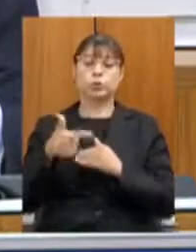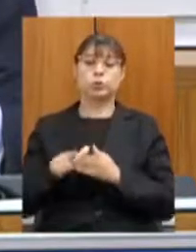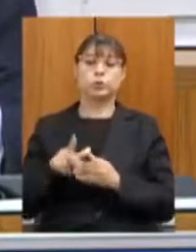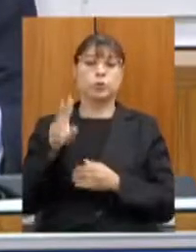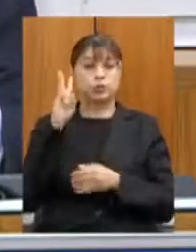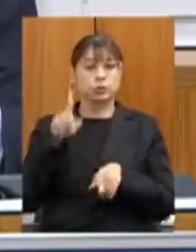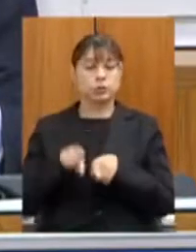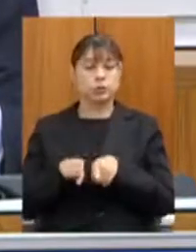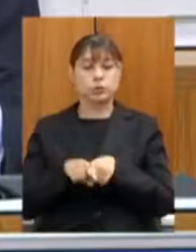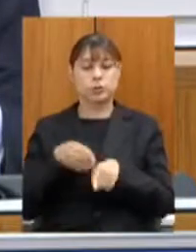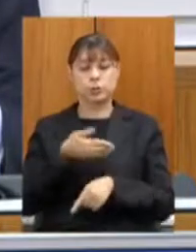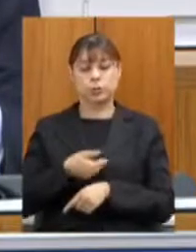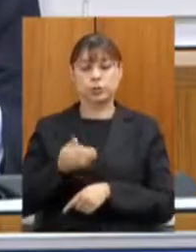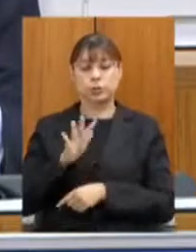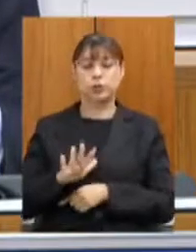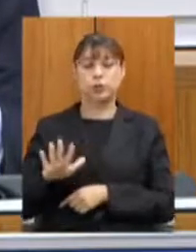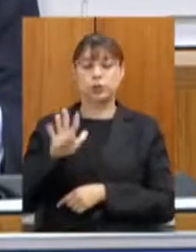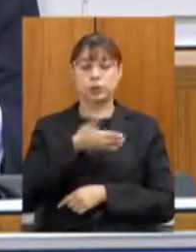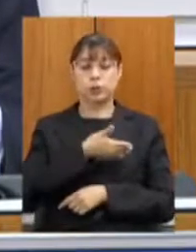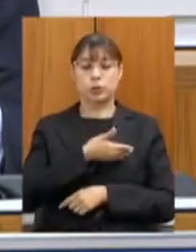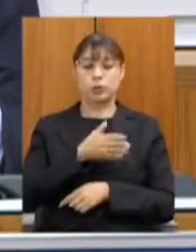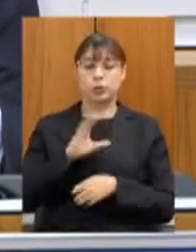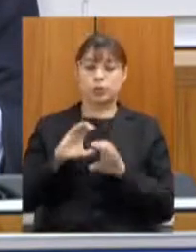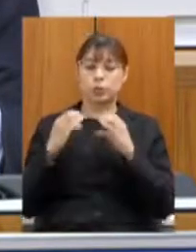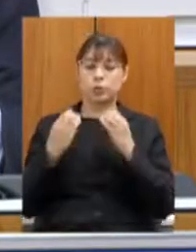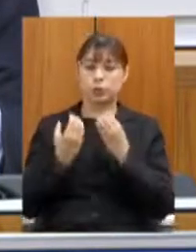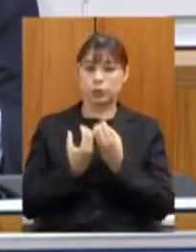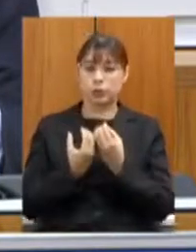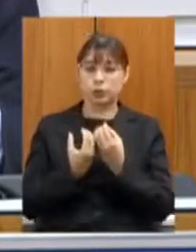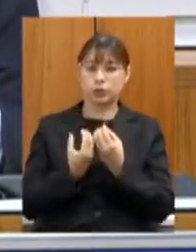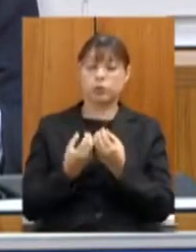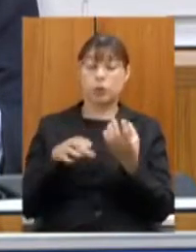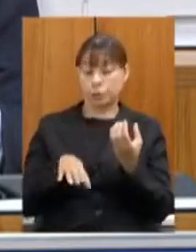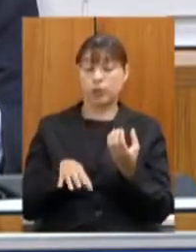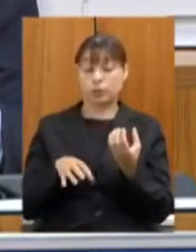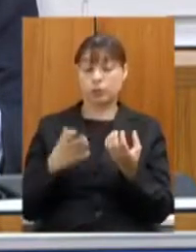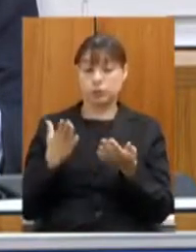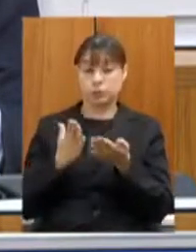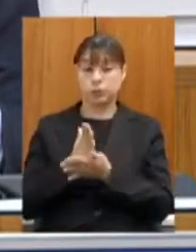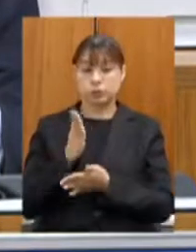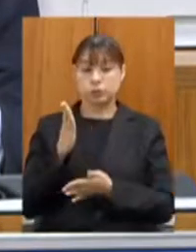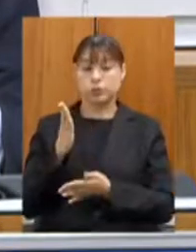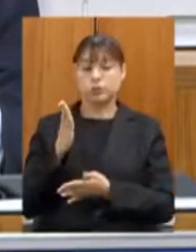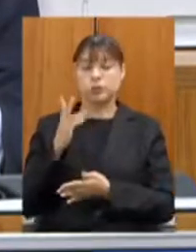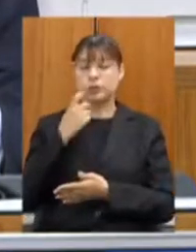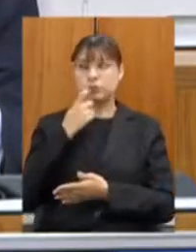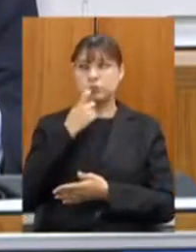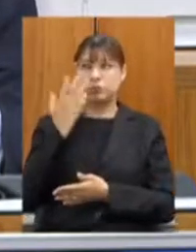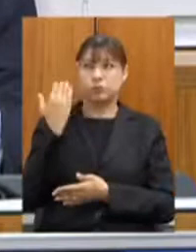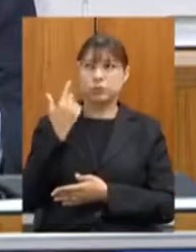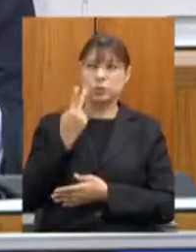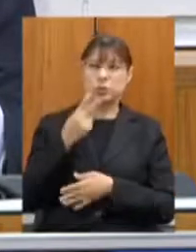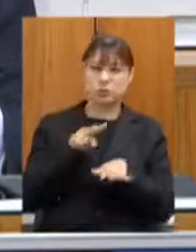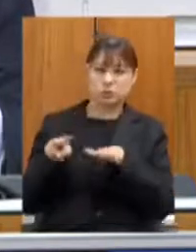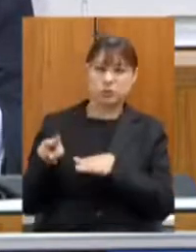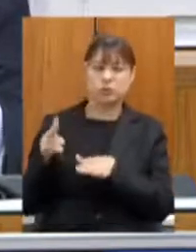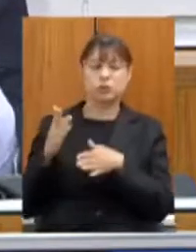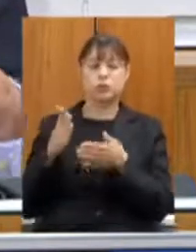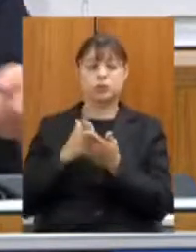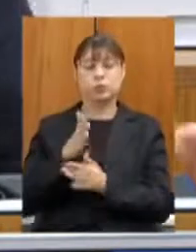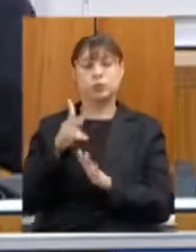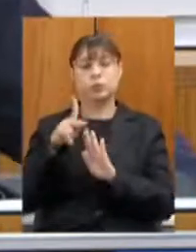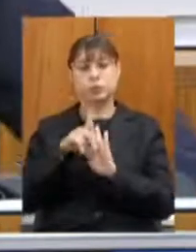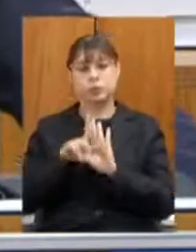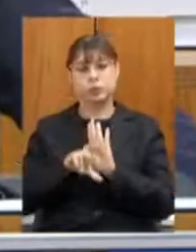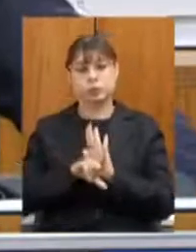o congresso aprovou a questão de duas semanas um projeto de lei que está para